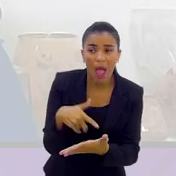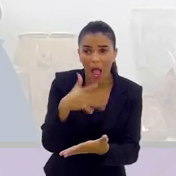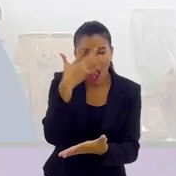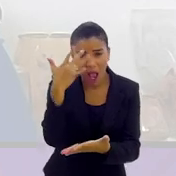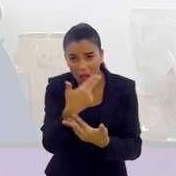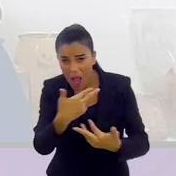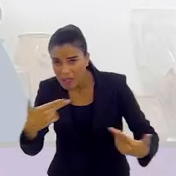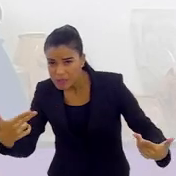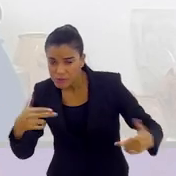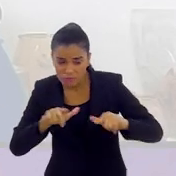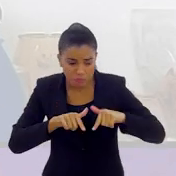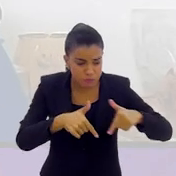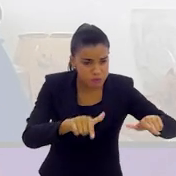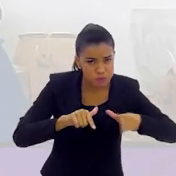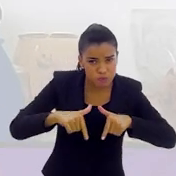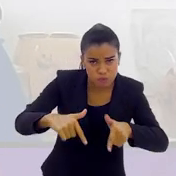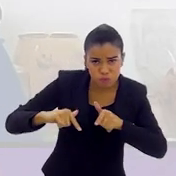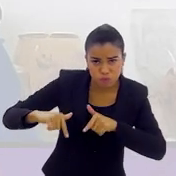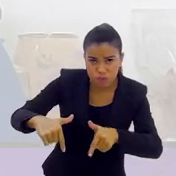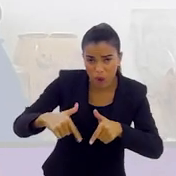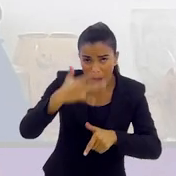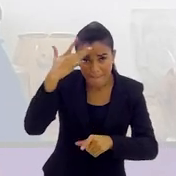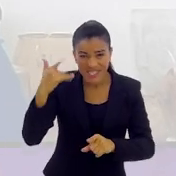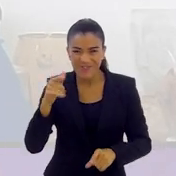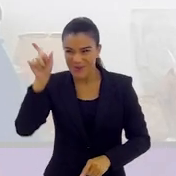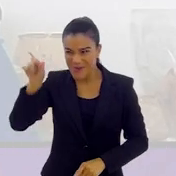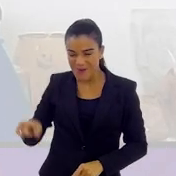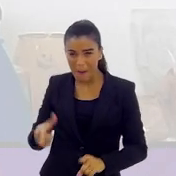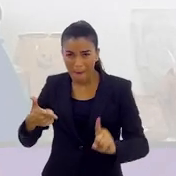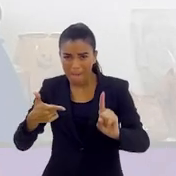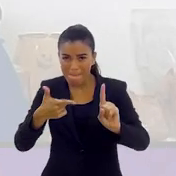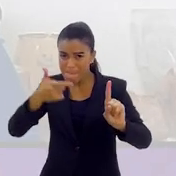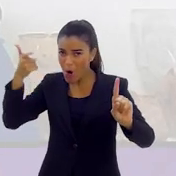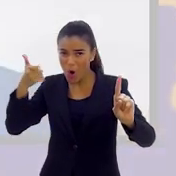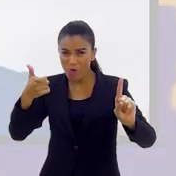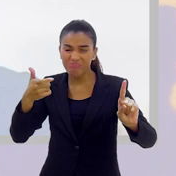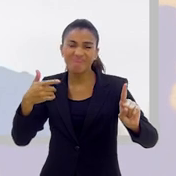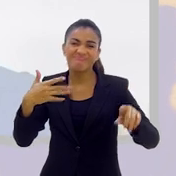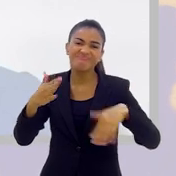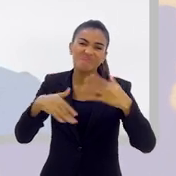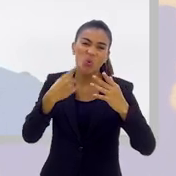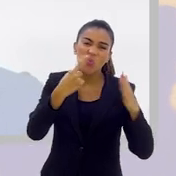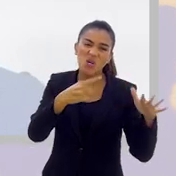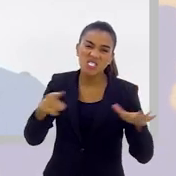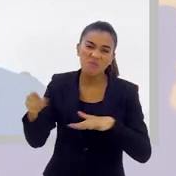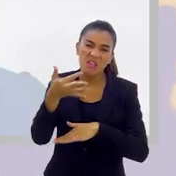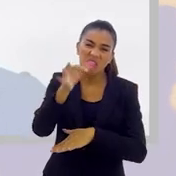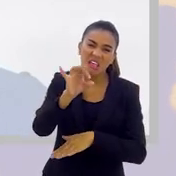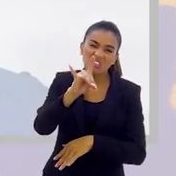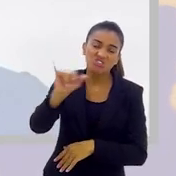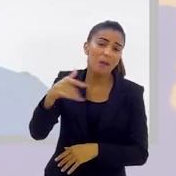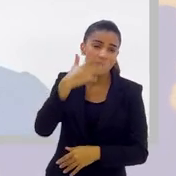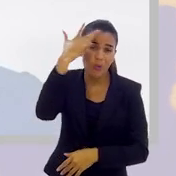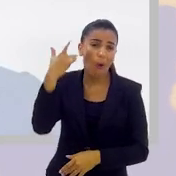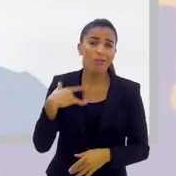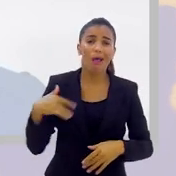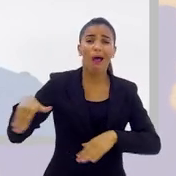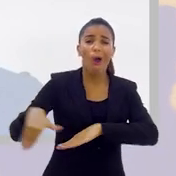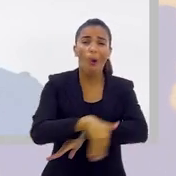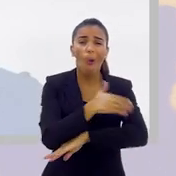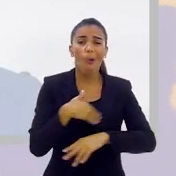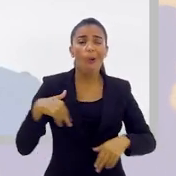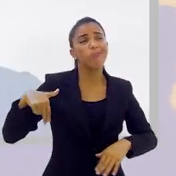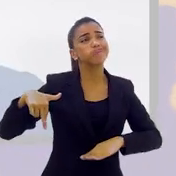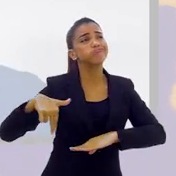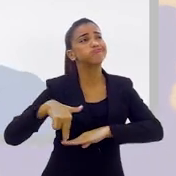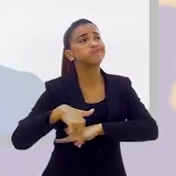acontecem e fica assim, o cara que deu o tiro, por exemplo, daqui um pouco, depois de aí uma semana, dez dias, o cara está na rua de